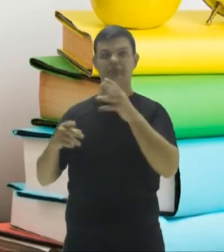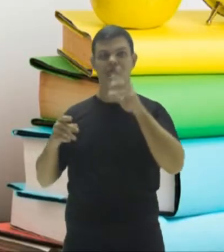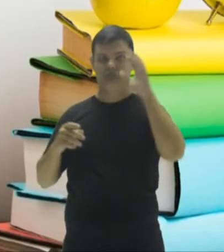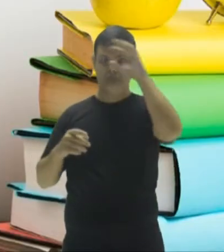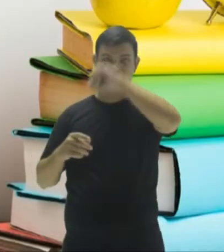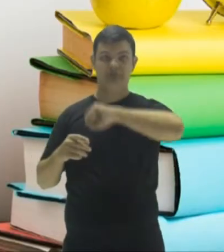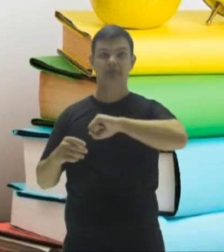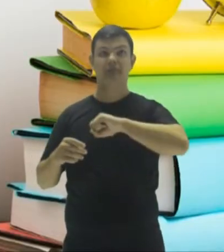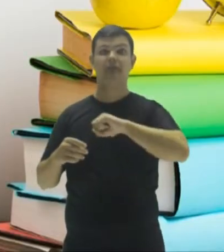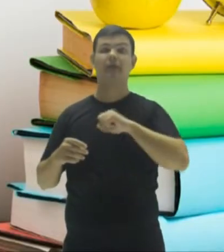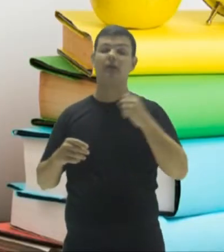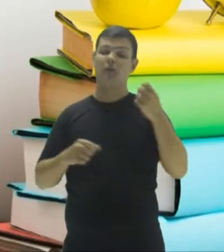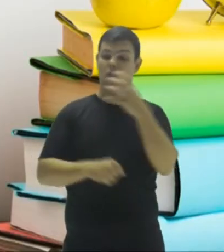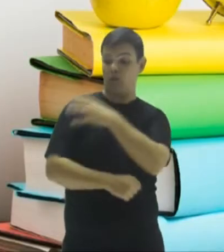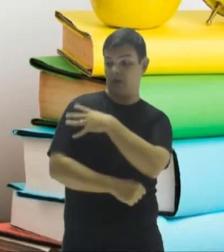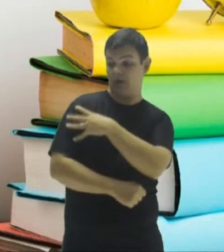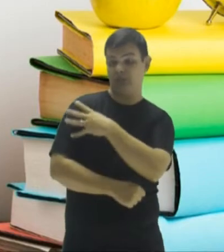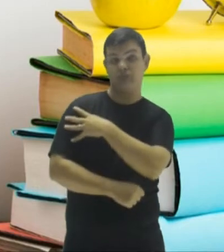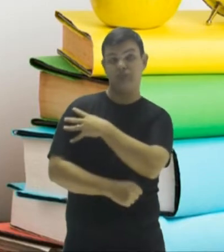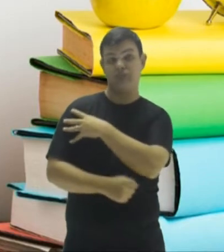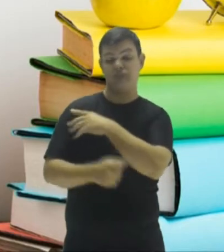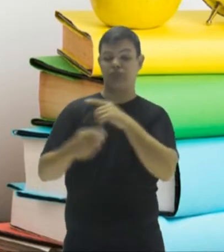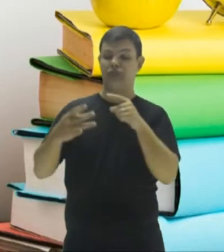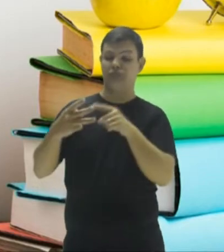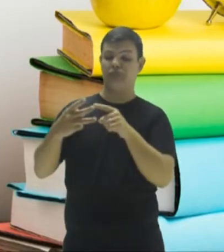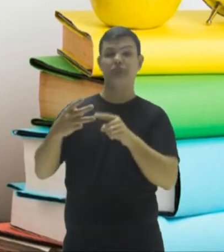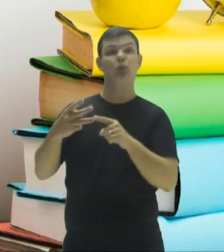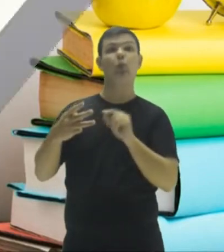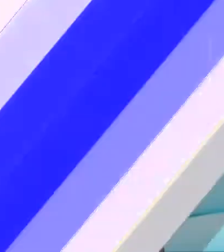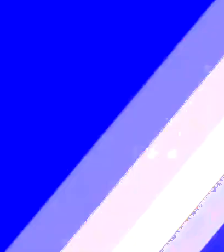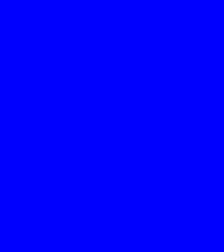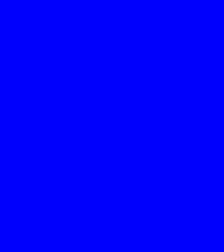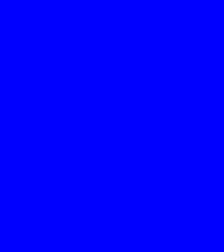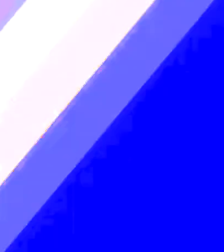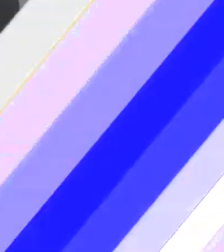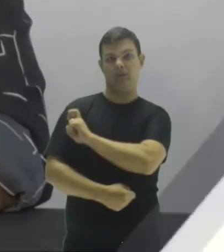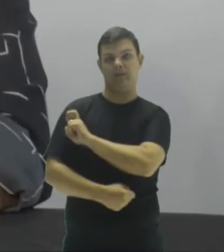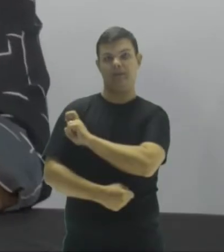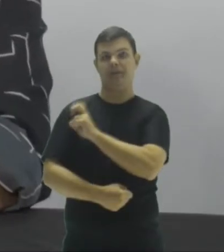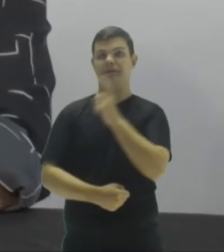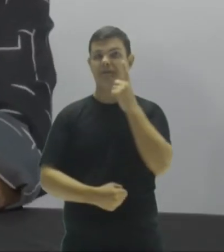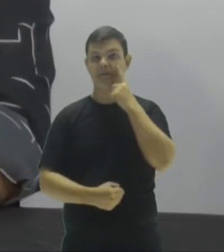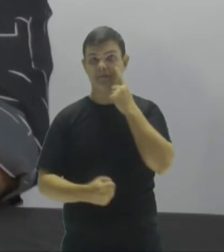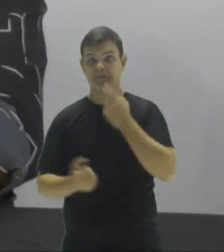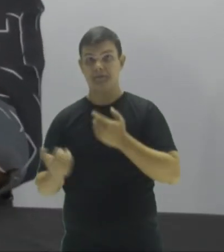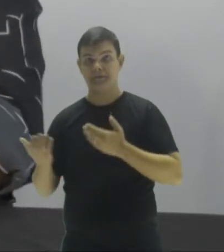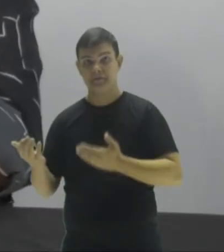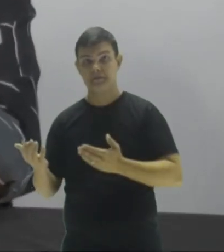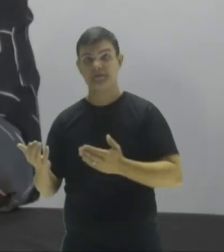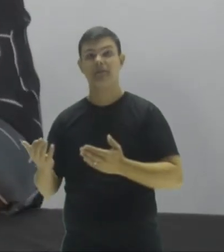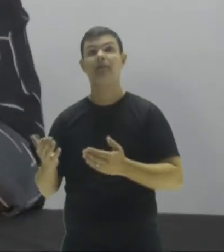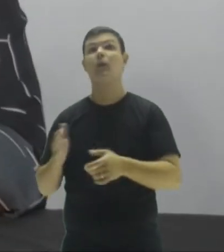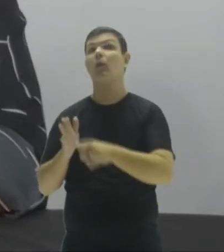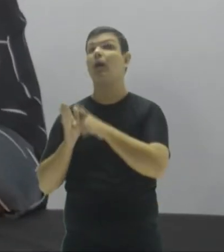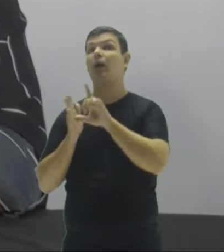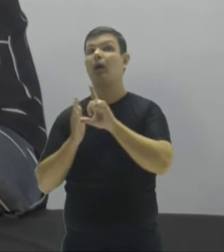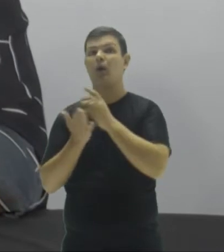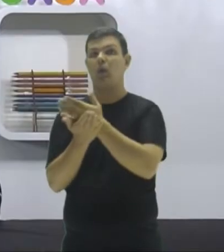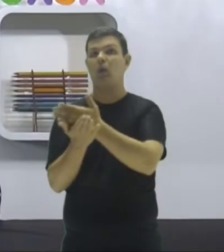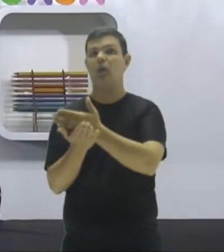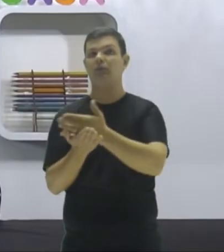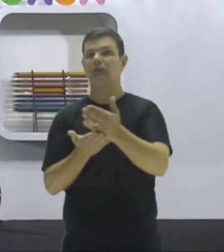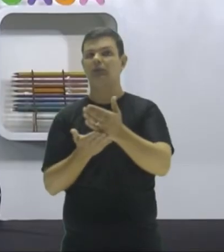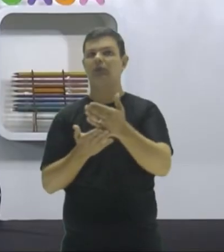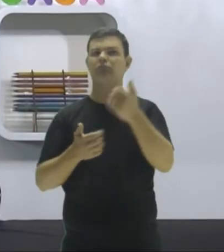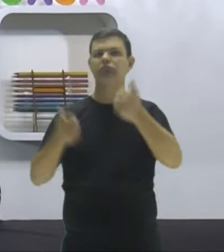Uma habilidade do quarto ano e duas habilidades do quinto ano. Vem pra cá pessoal, olha aí. Antes de nós começarmos nossa